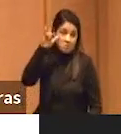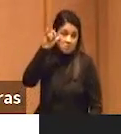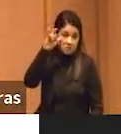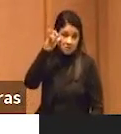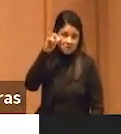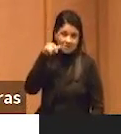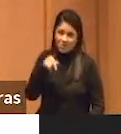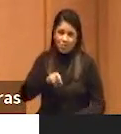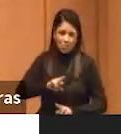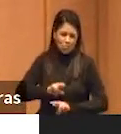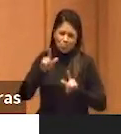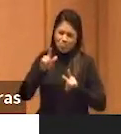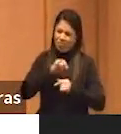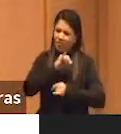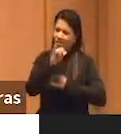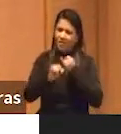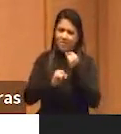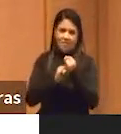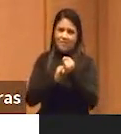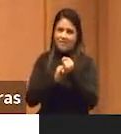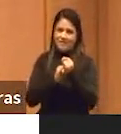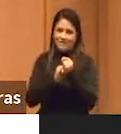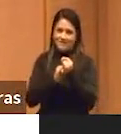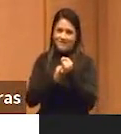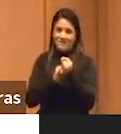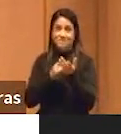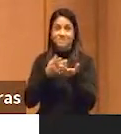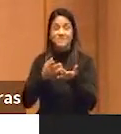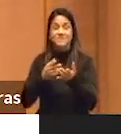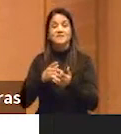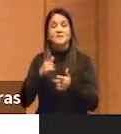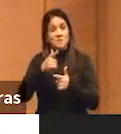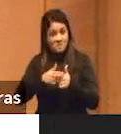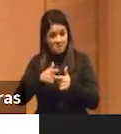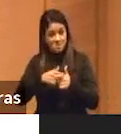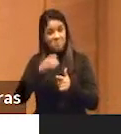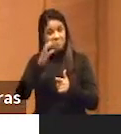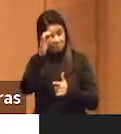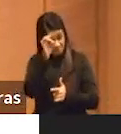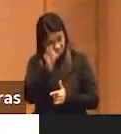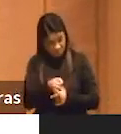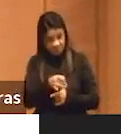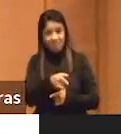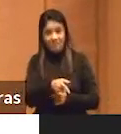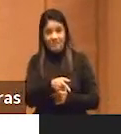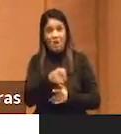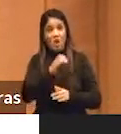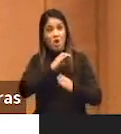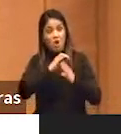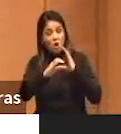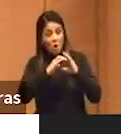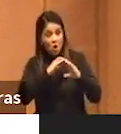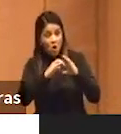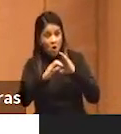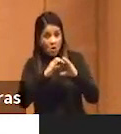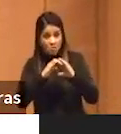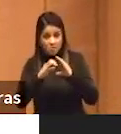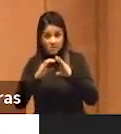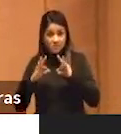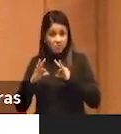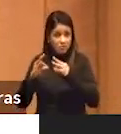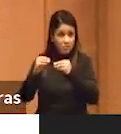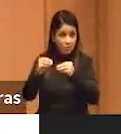a internet, essa que é a grande questão, ou seja, a comunicação todos, todos, nós